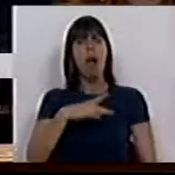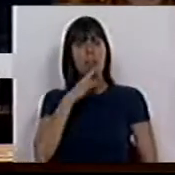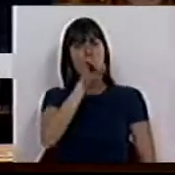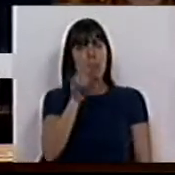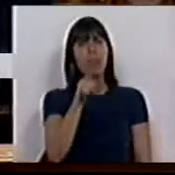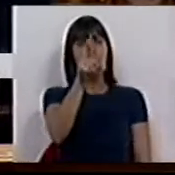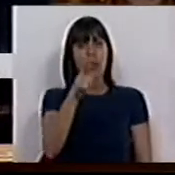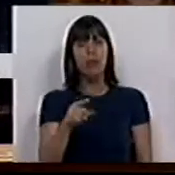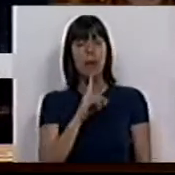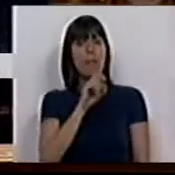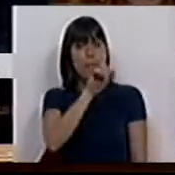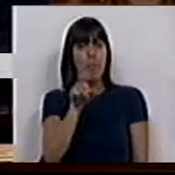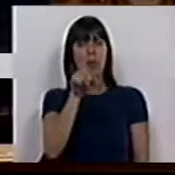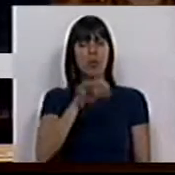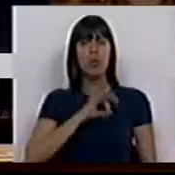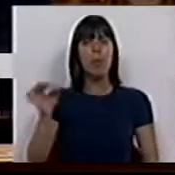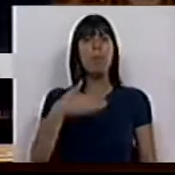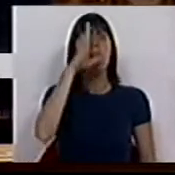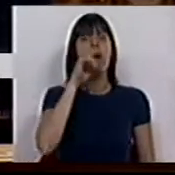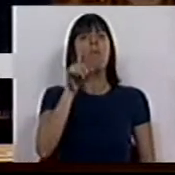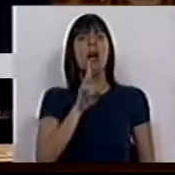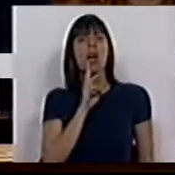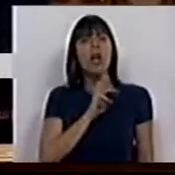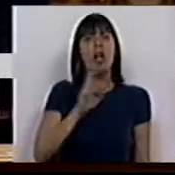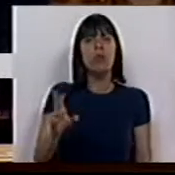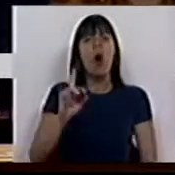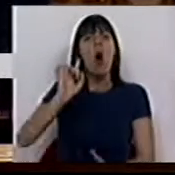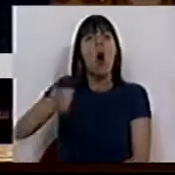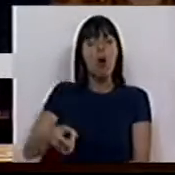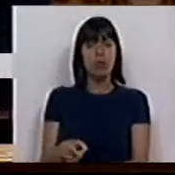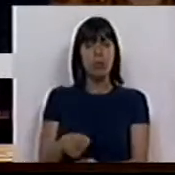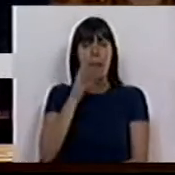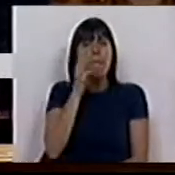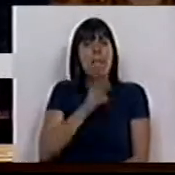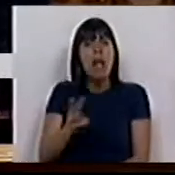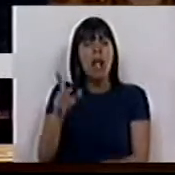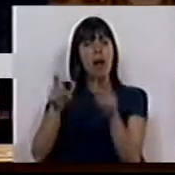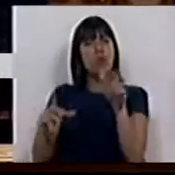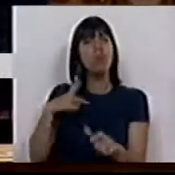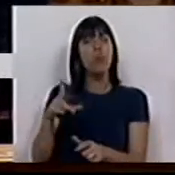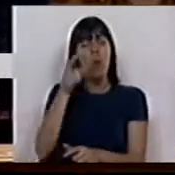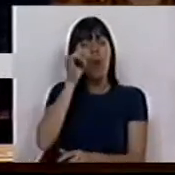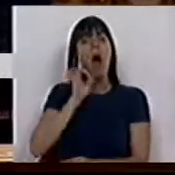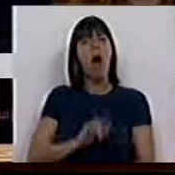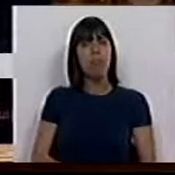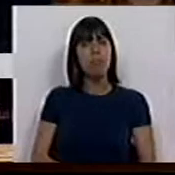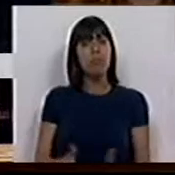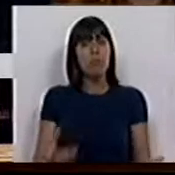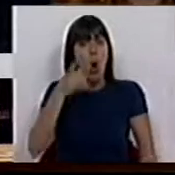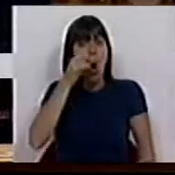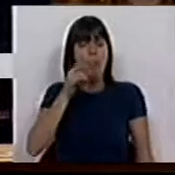perguntar-lhe, e fica a pergunta, Sr. Primeiro-Ministro, que resposta dá a estes milhares de portugueses e portuguesas?